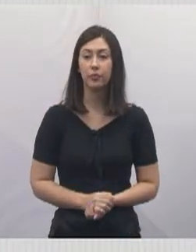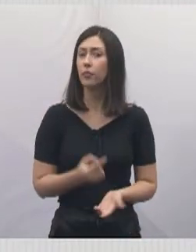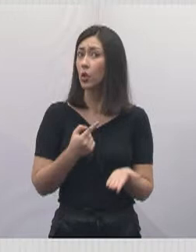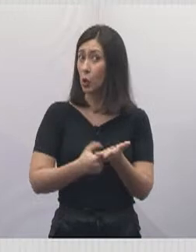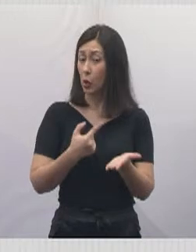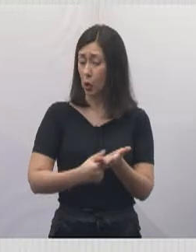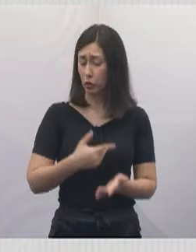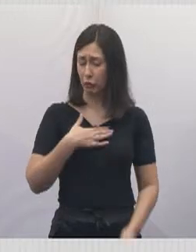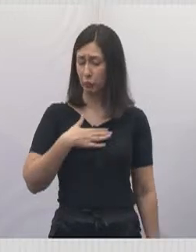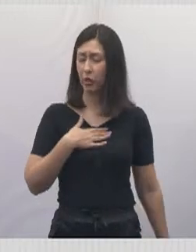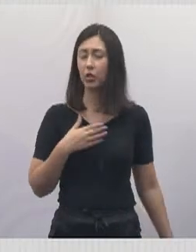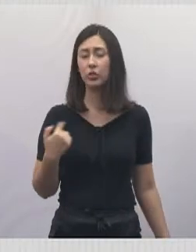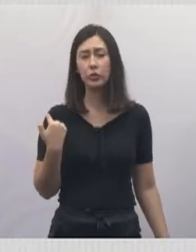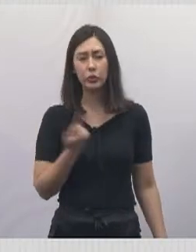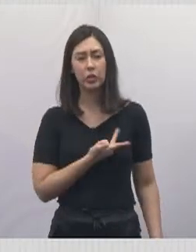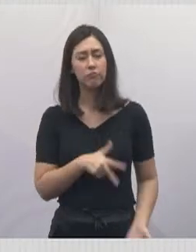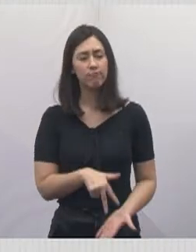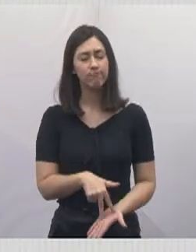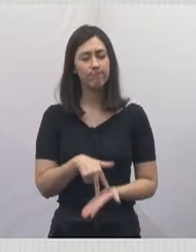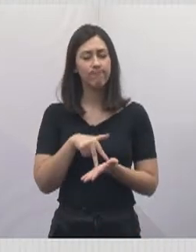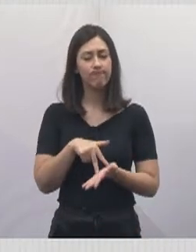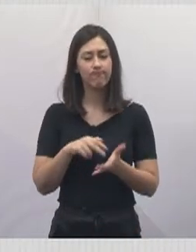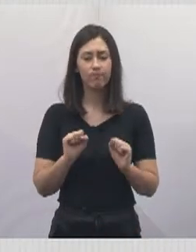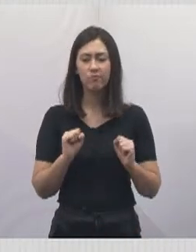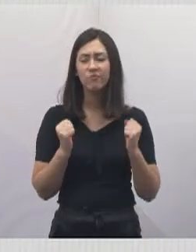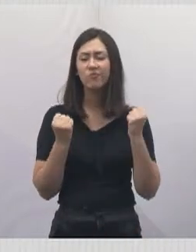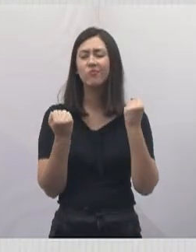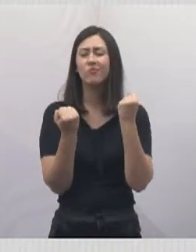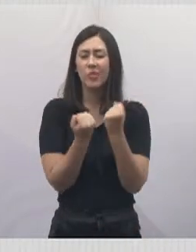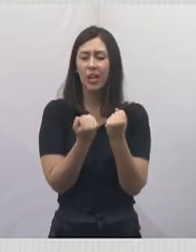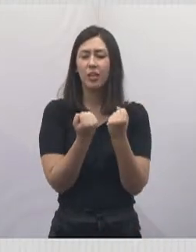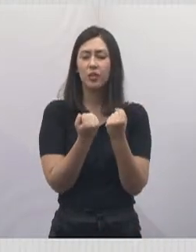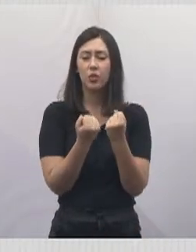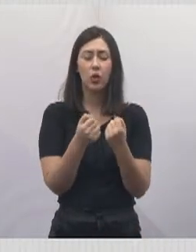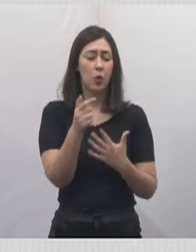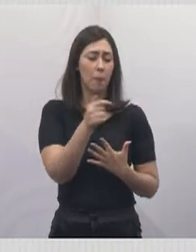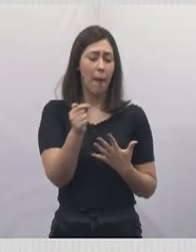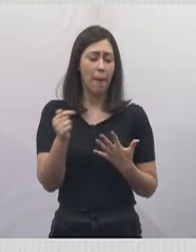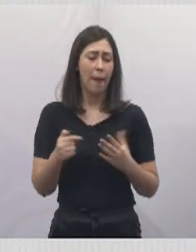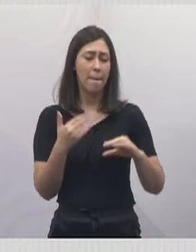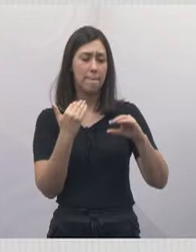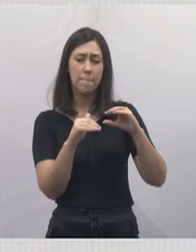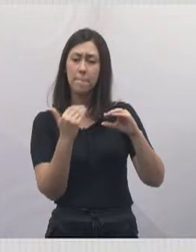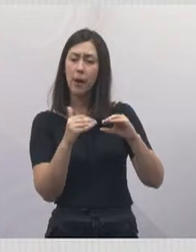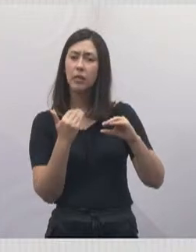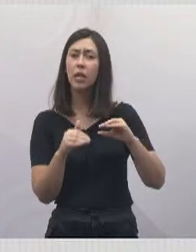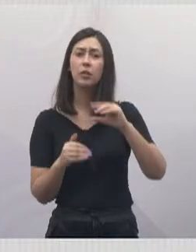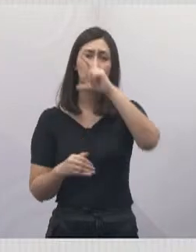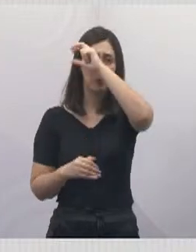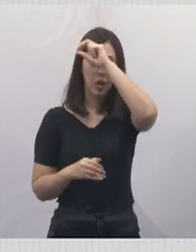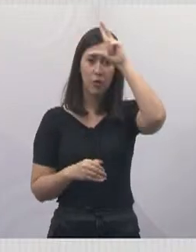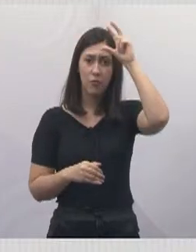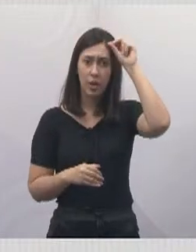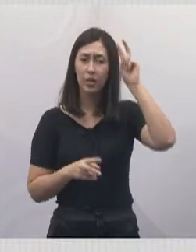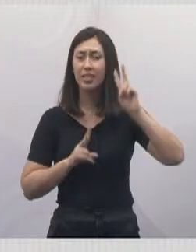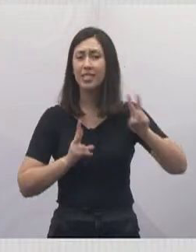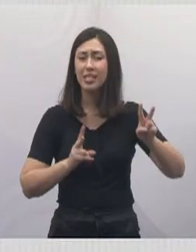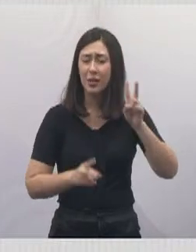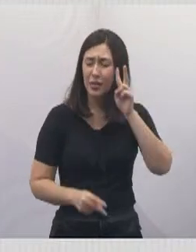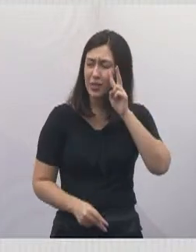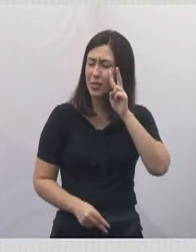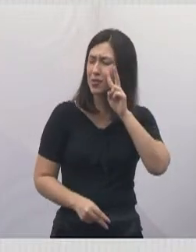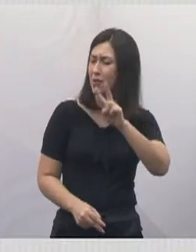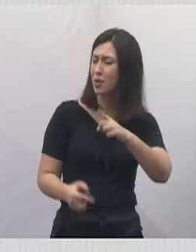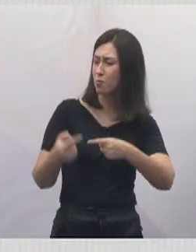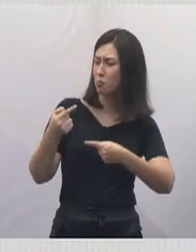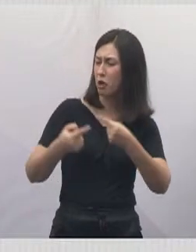Conte com essa vereadora. Nós estamos firme defendendo vocês, levando as demandas para o prefeito, e ele, com esse olhar solidário, esse olhar